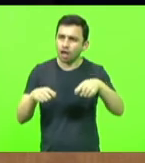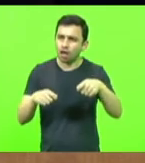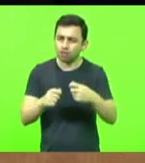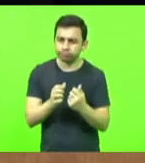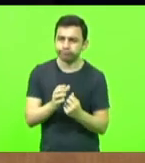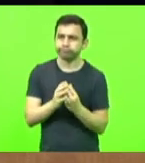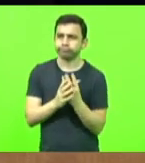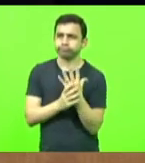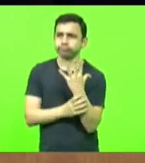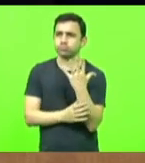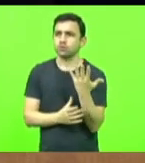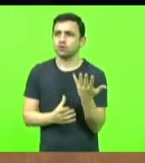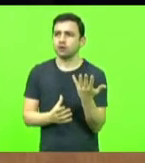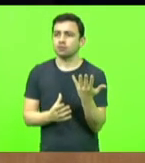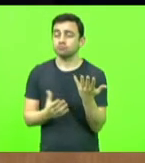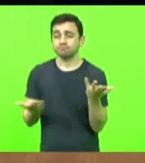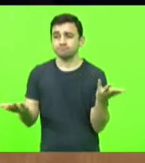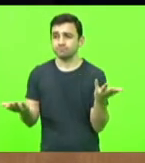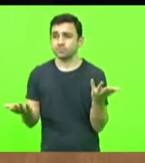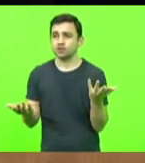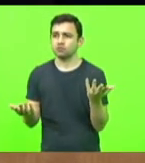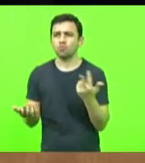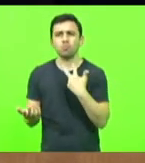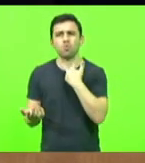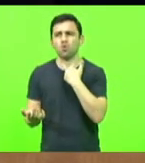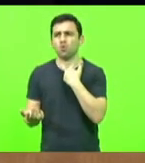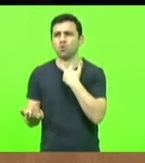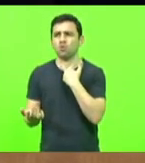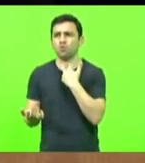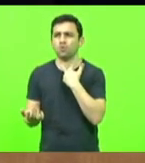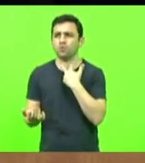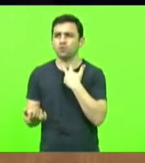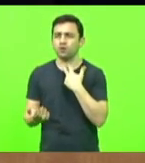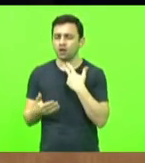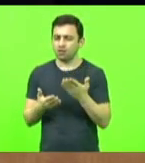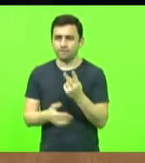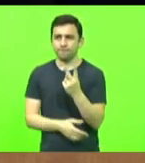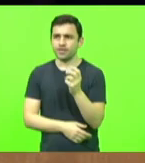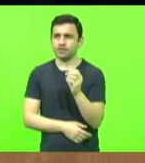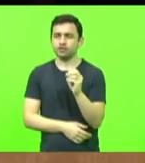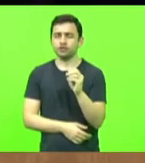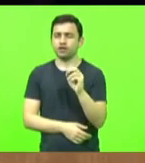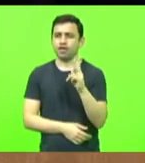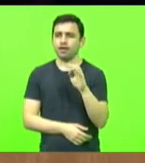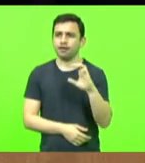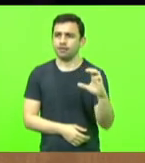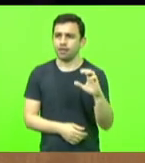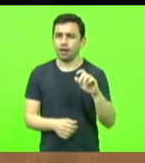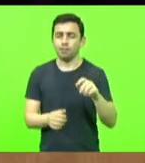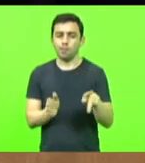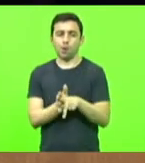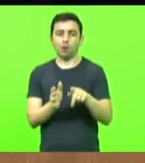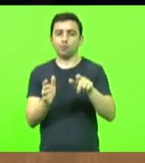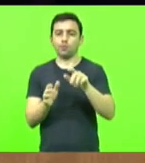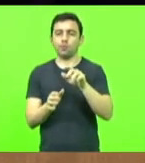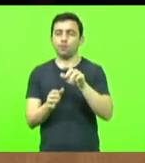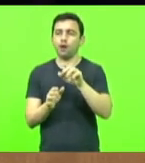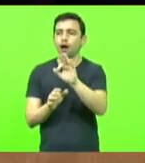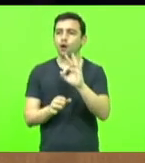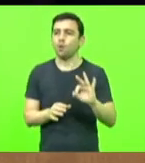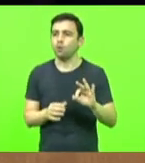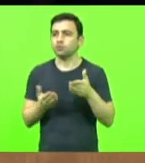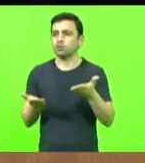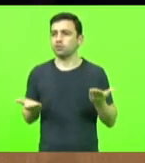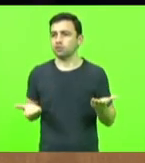Economicamente, não faria sentido reverter 20 hectares para o cumprimento da cota. ou o proprietário